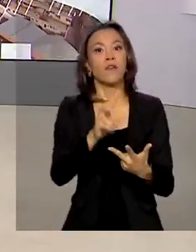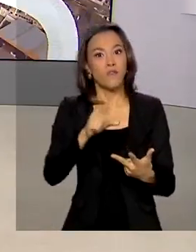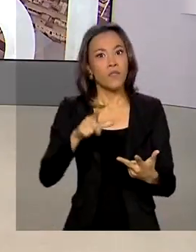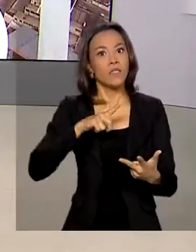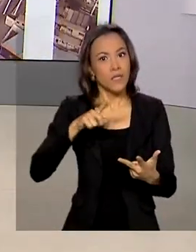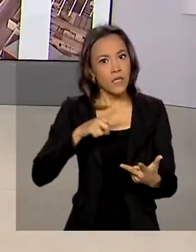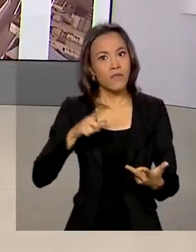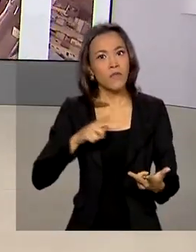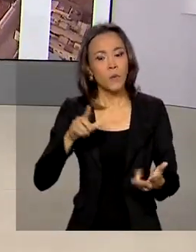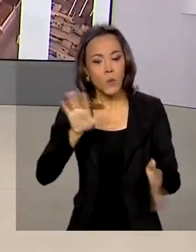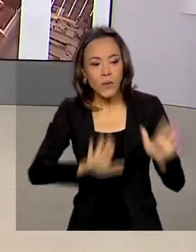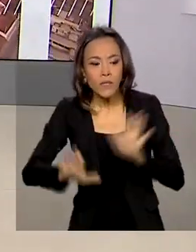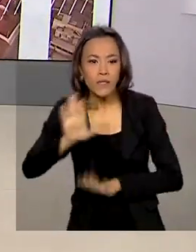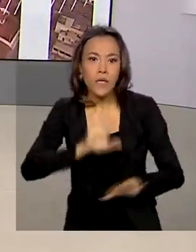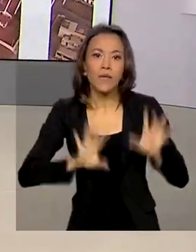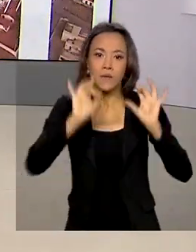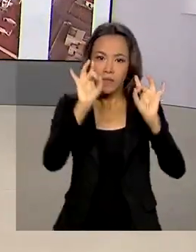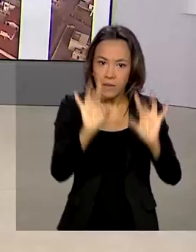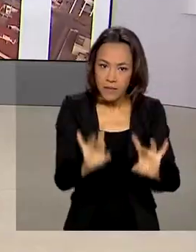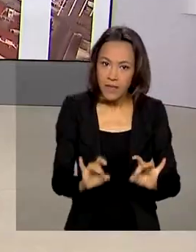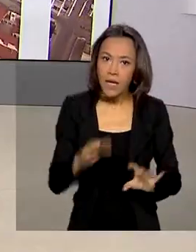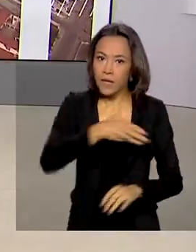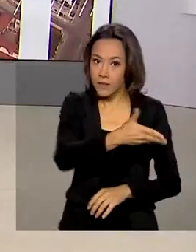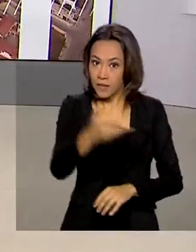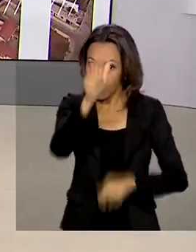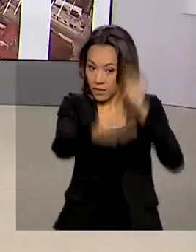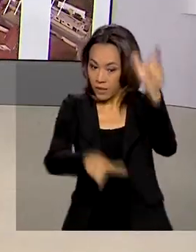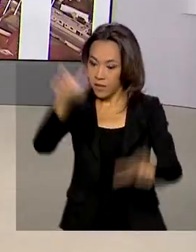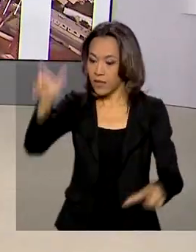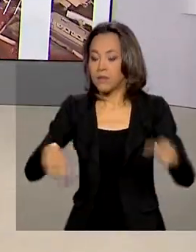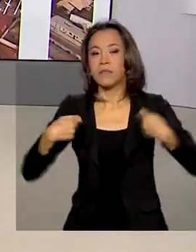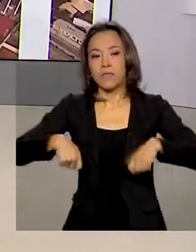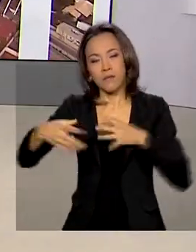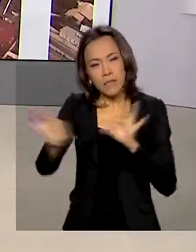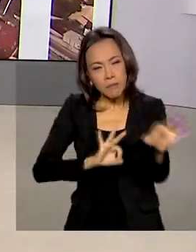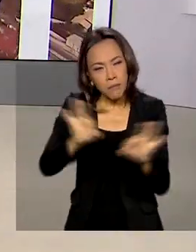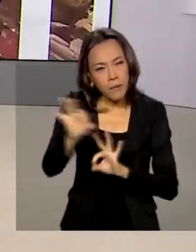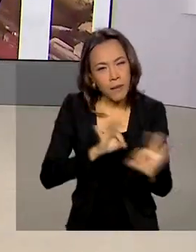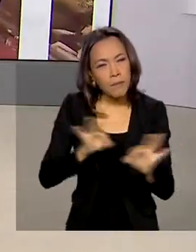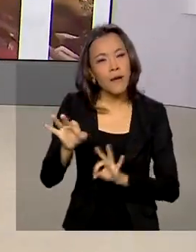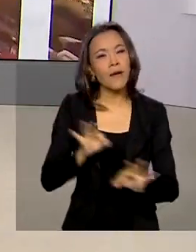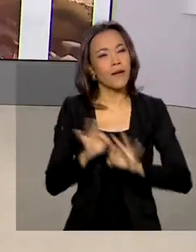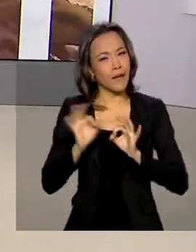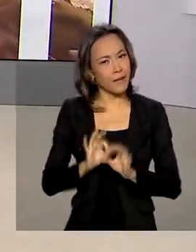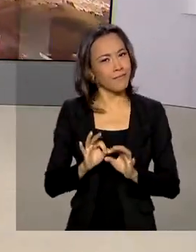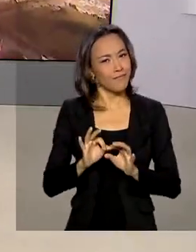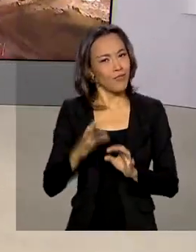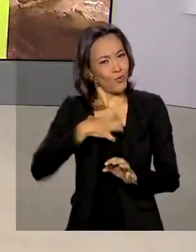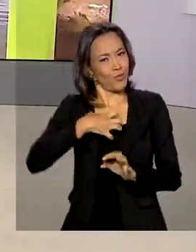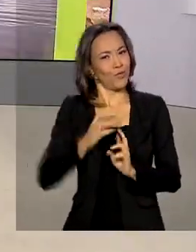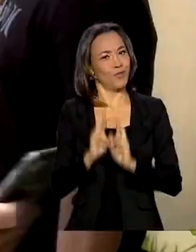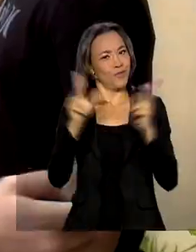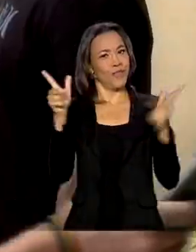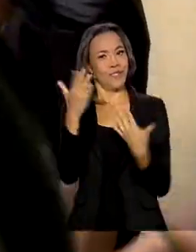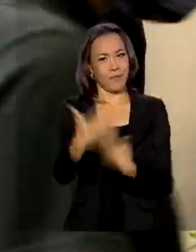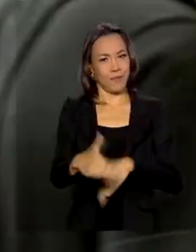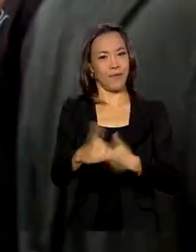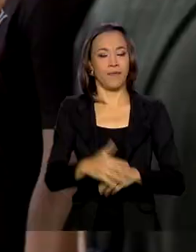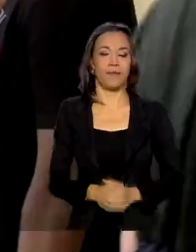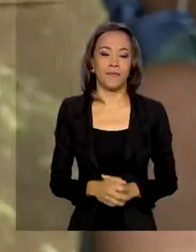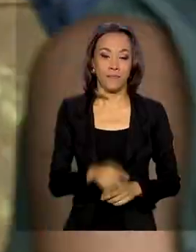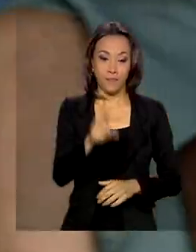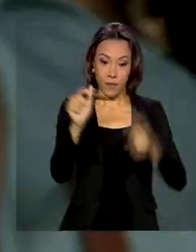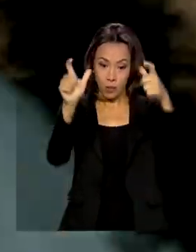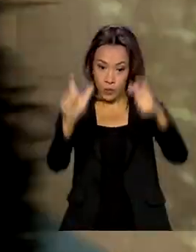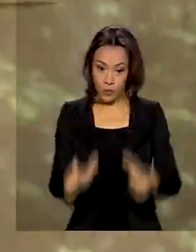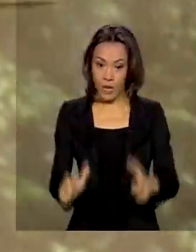cuidados especiais. Além disso, os candidatos precisaram se preparar de uma forma bem diferente para a prova. Nos locais de prova,